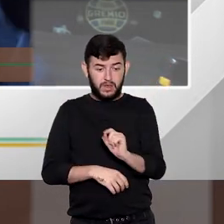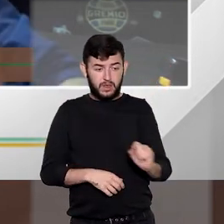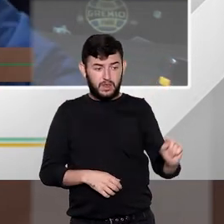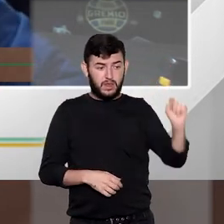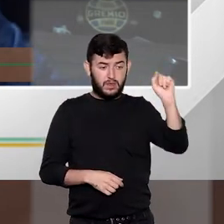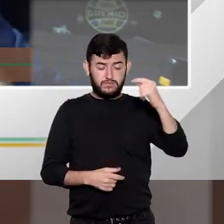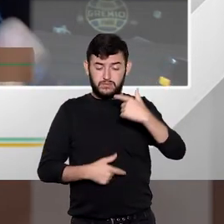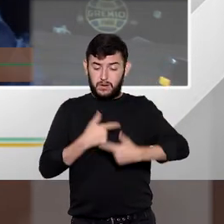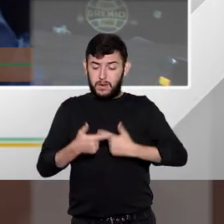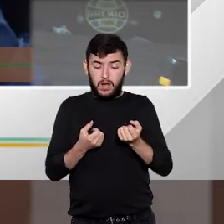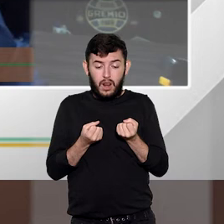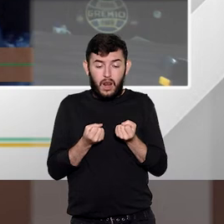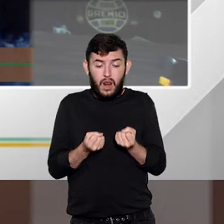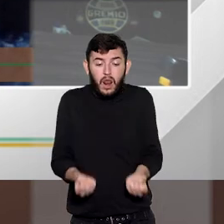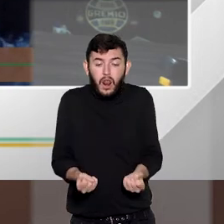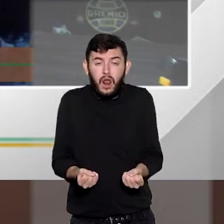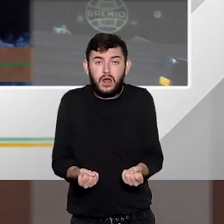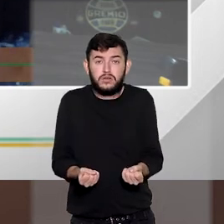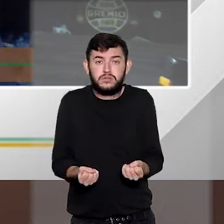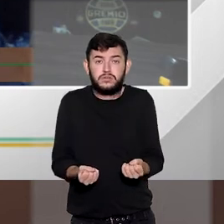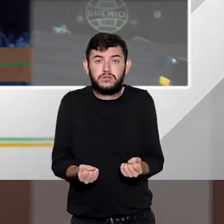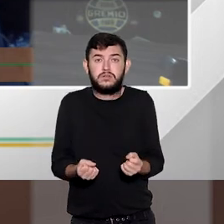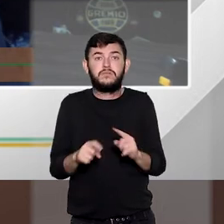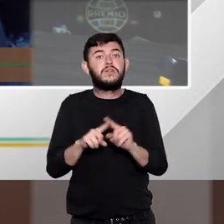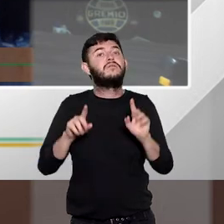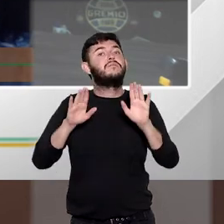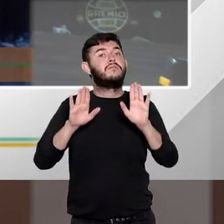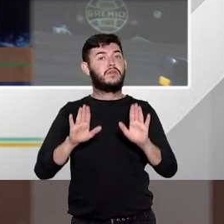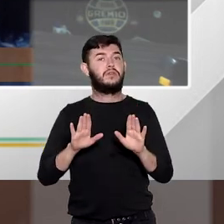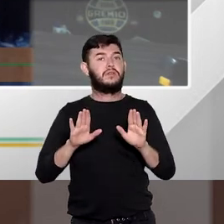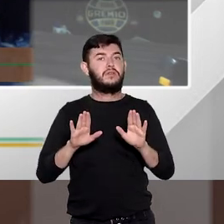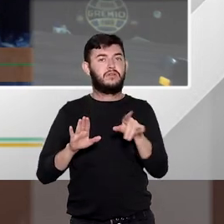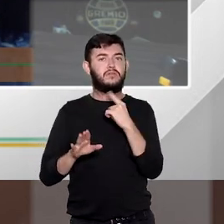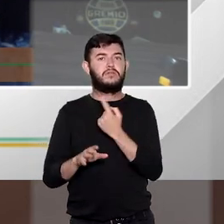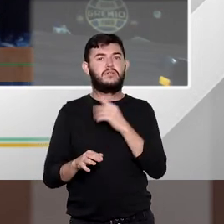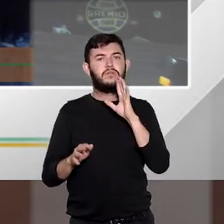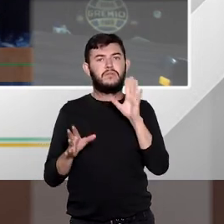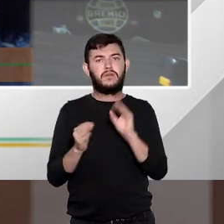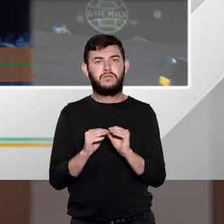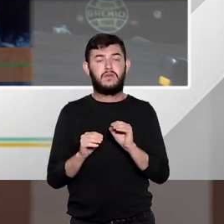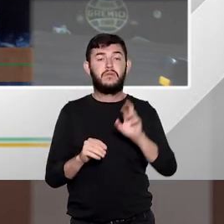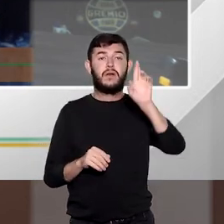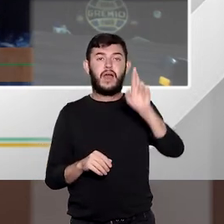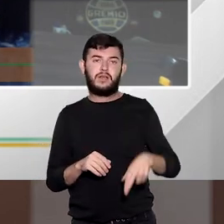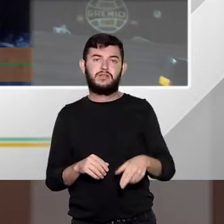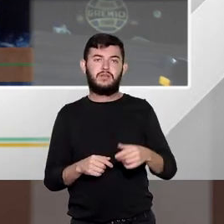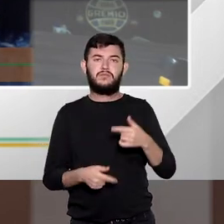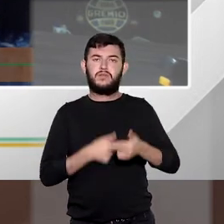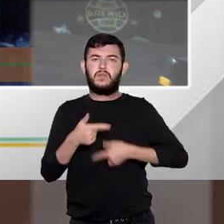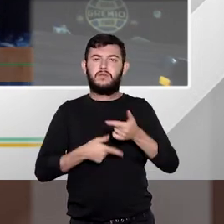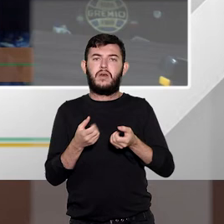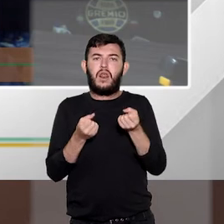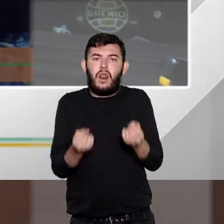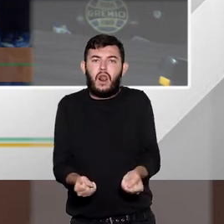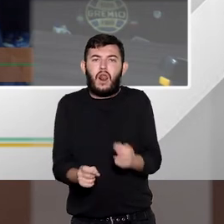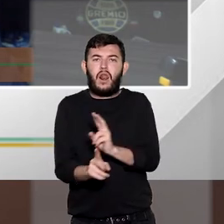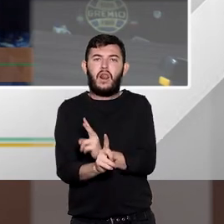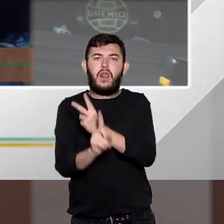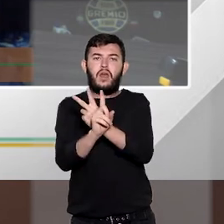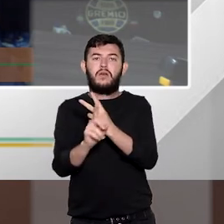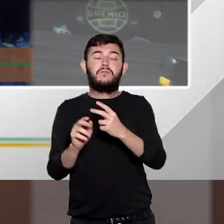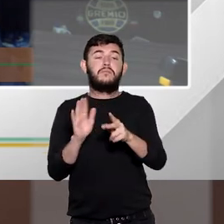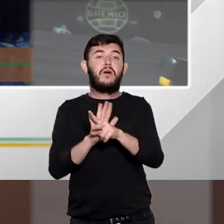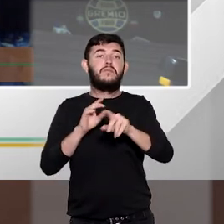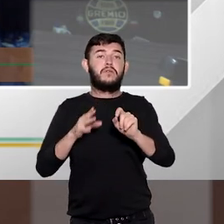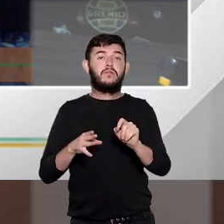sobrecarregados, mais uma razão para sobrecarregar ainda mais os nossos tribunais,